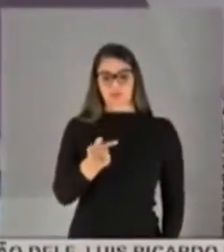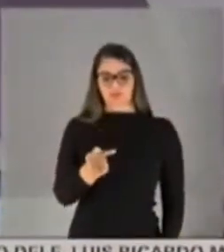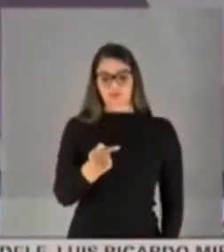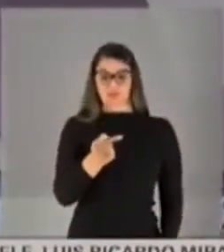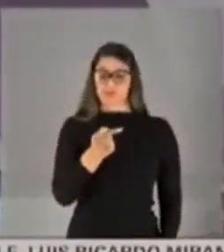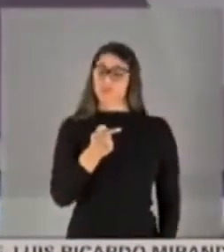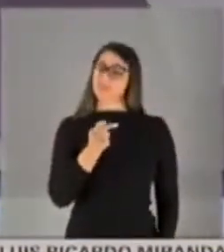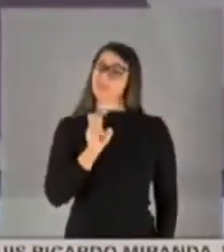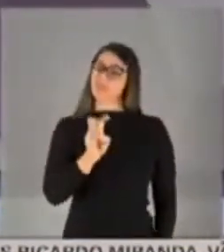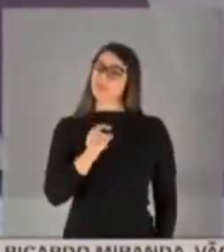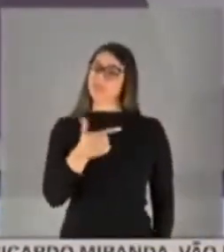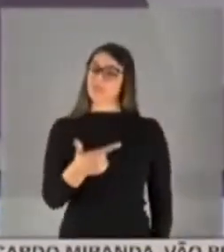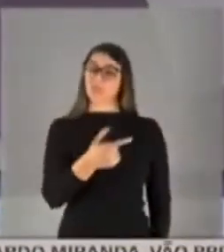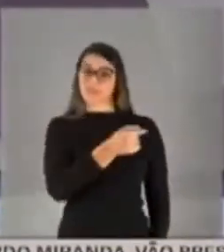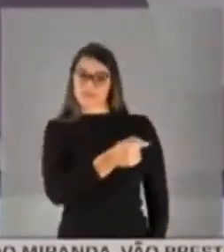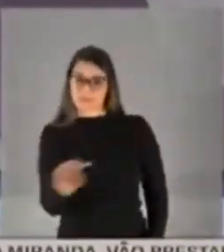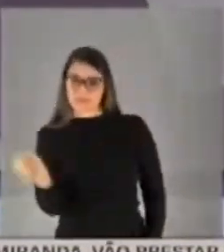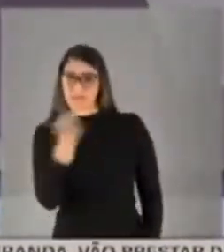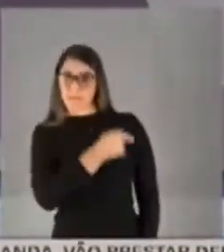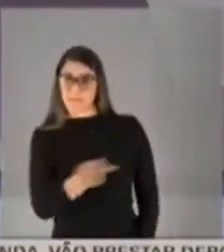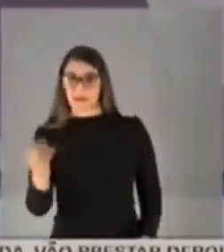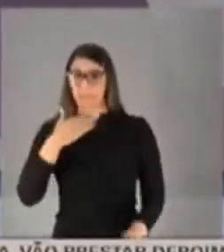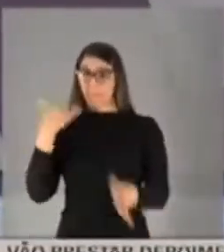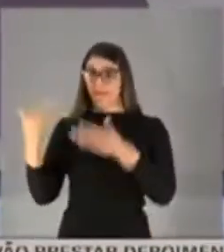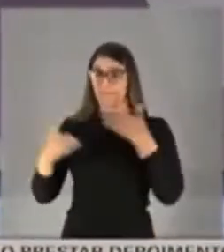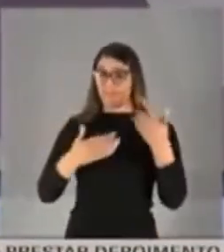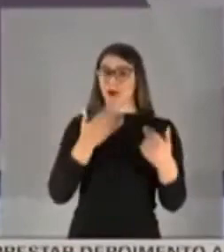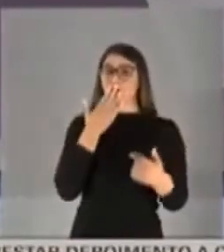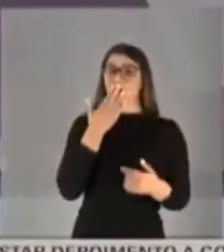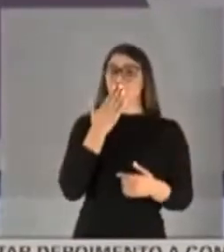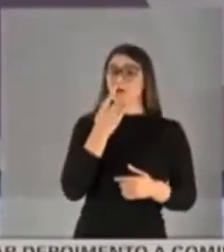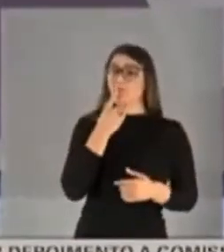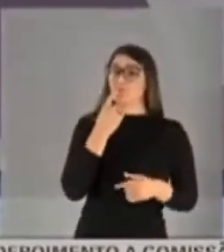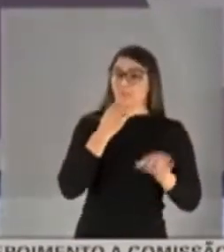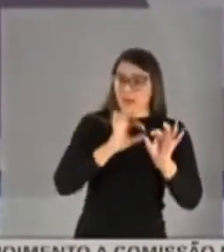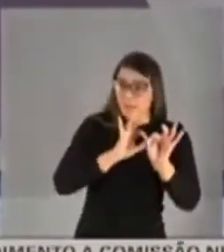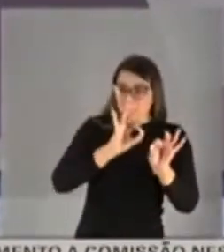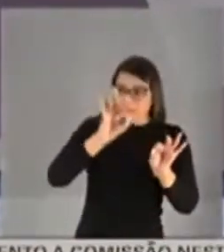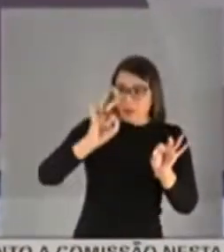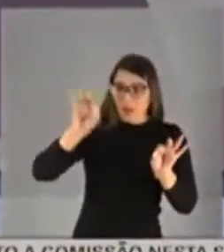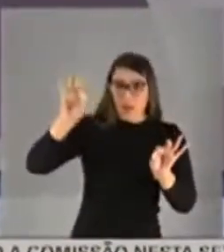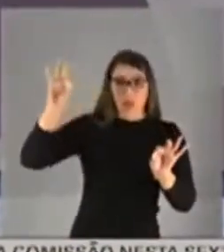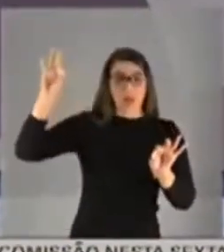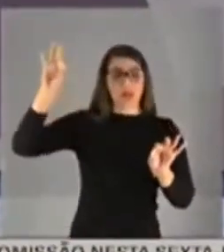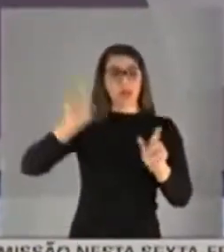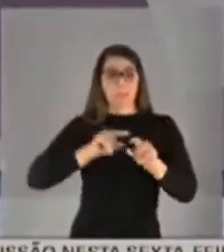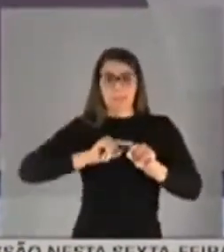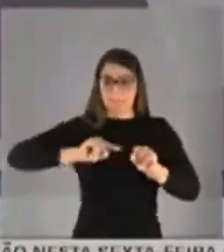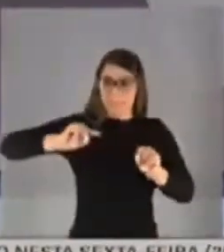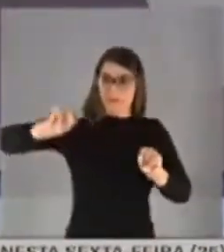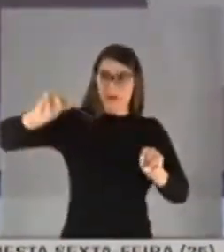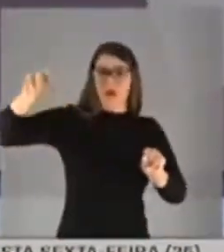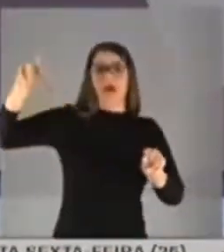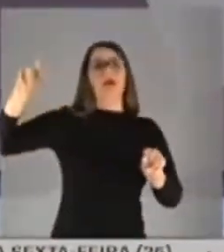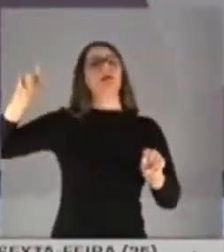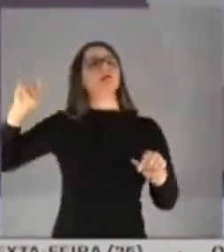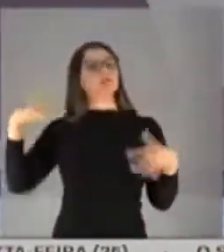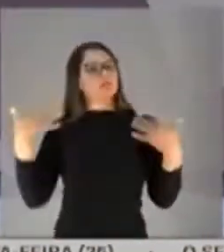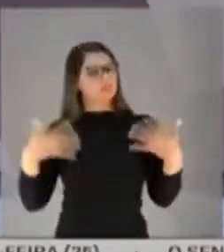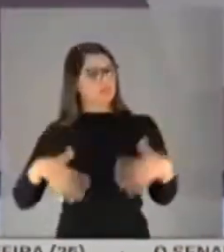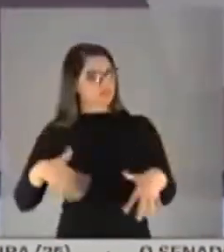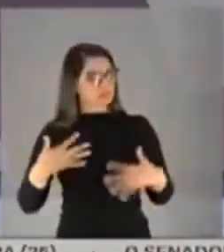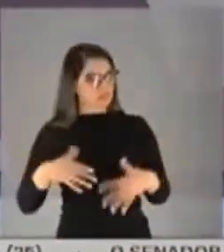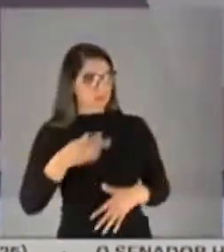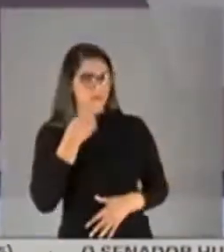produziu aquelas mortes em excesso. e quantificando aquelas mortes em excesso, a gente pode afirmar que